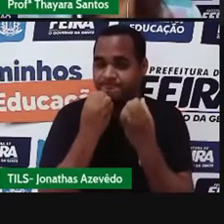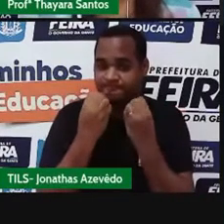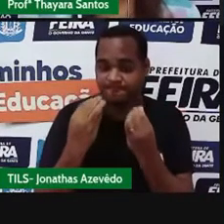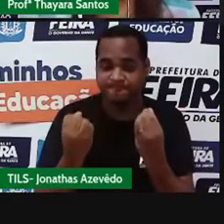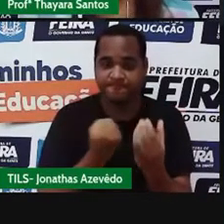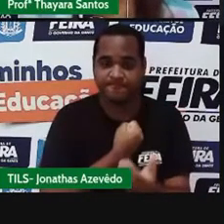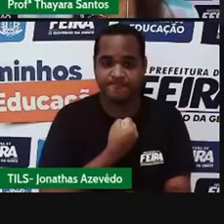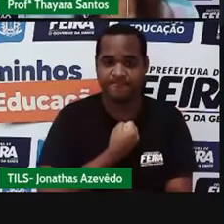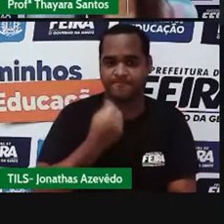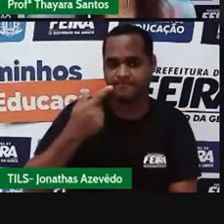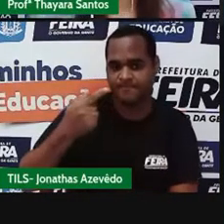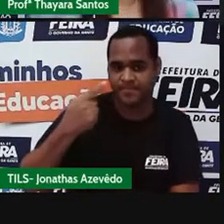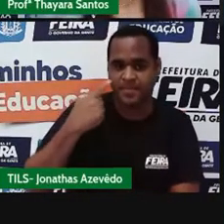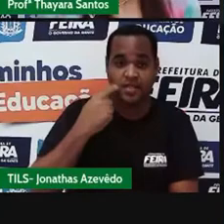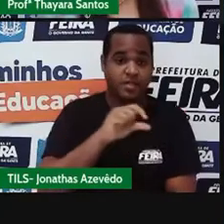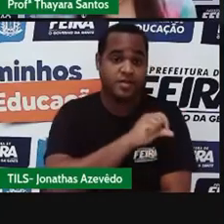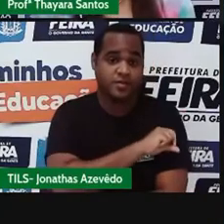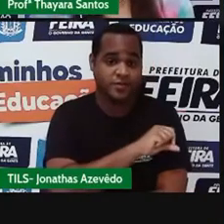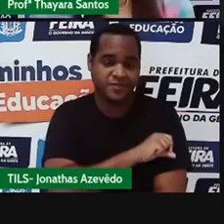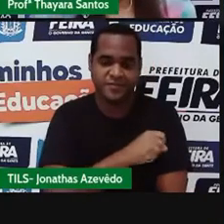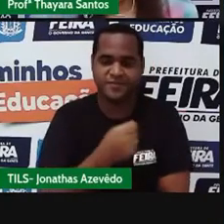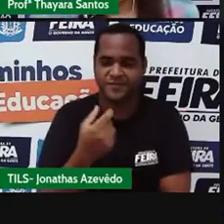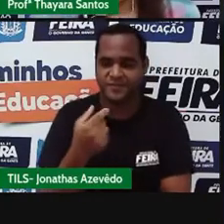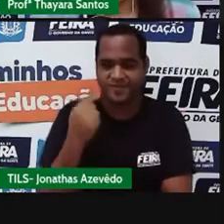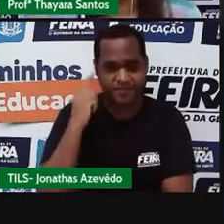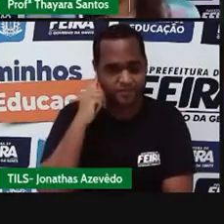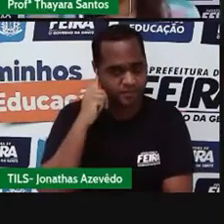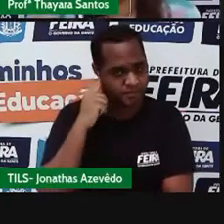número 27 do nono ano de Ciências.